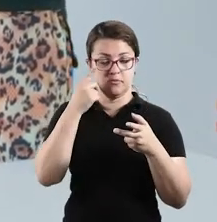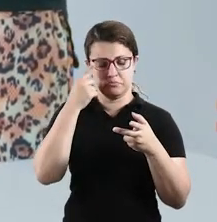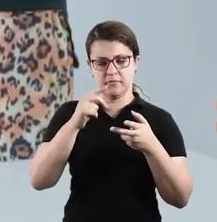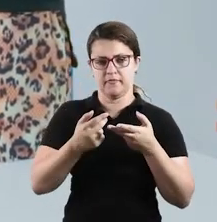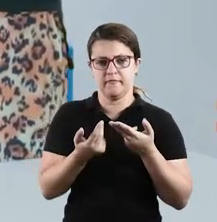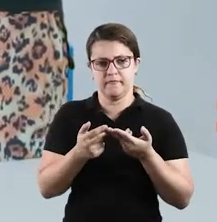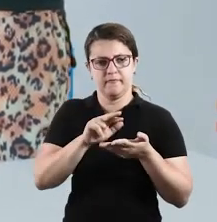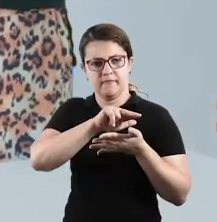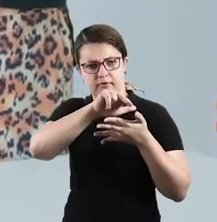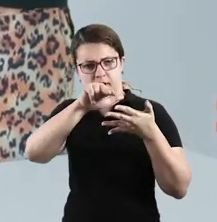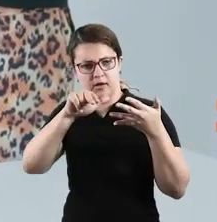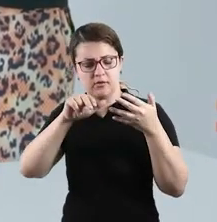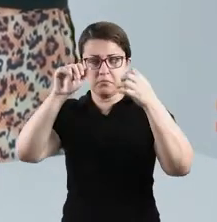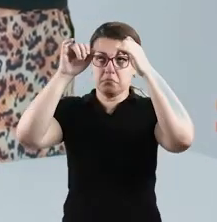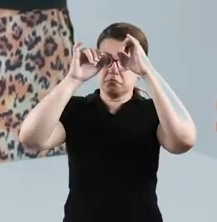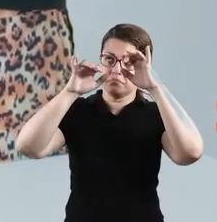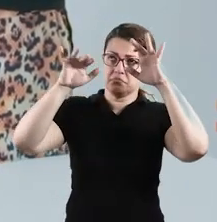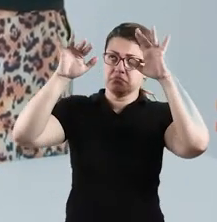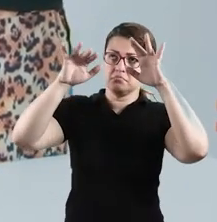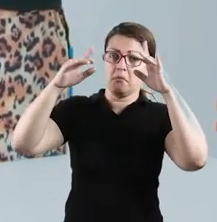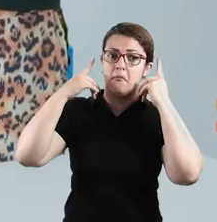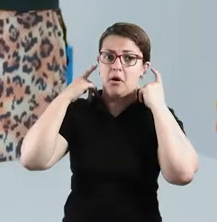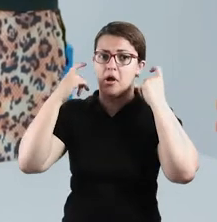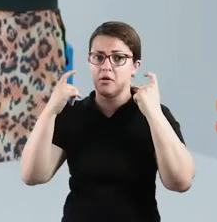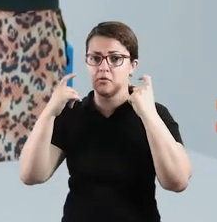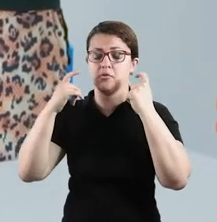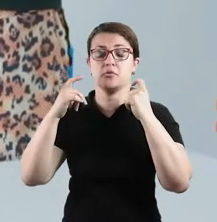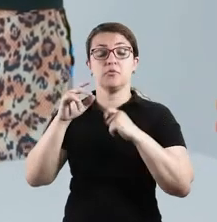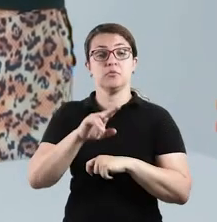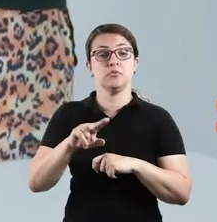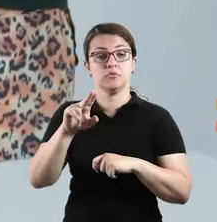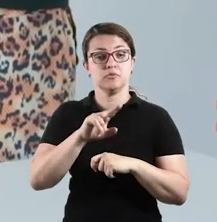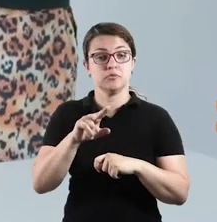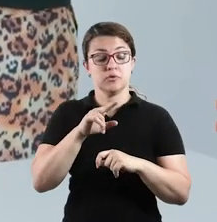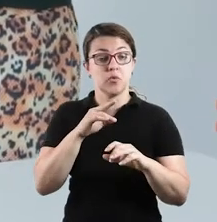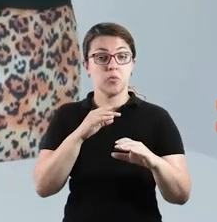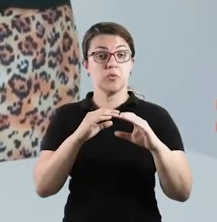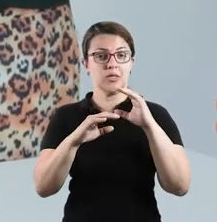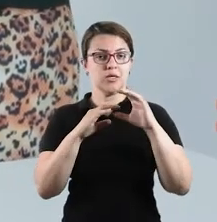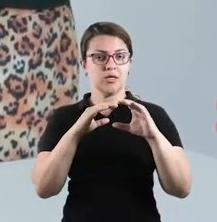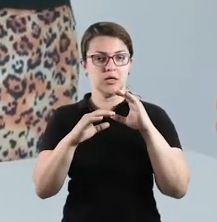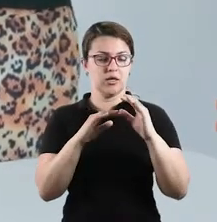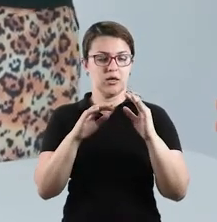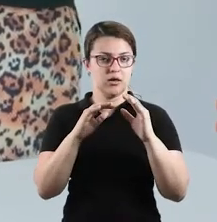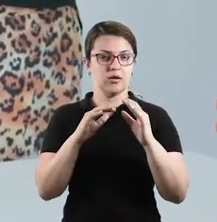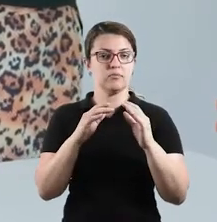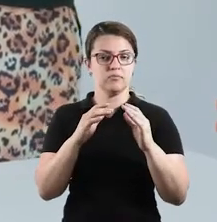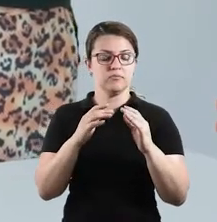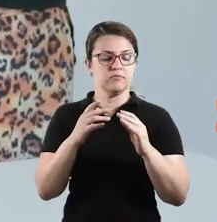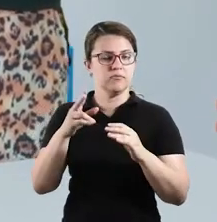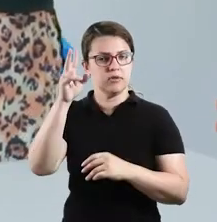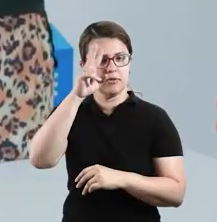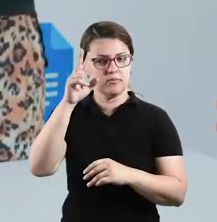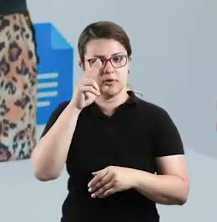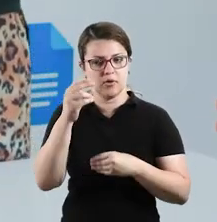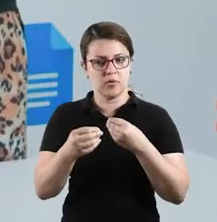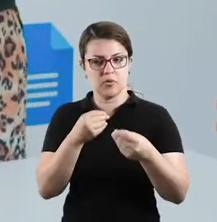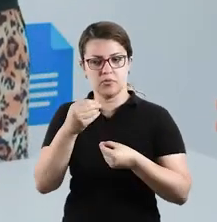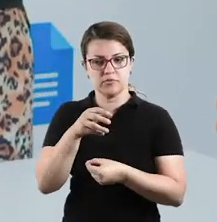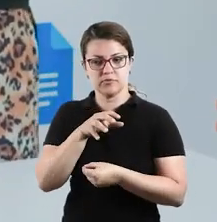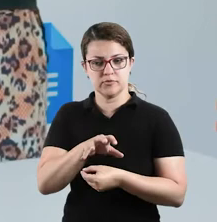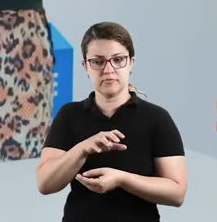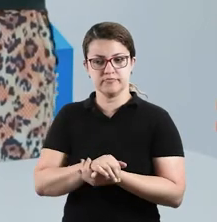são utilizados diversos tipos de balão e sons por meio dos quais os personagens se comunicam? Vamos recordar alguns desses